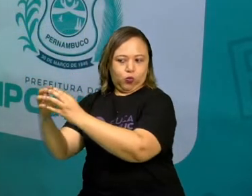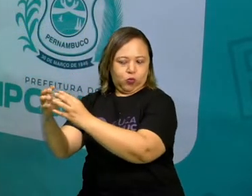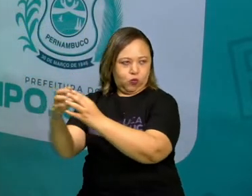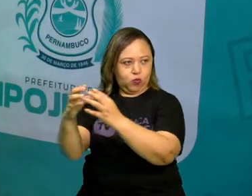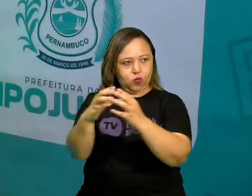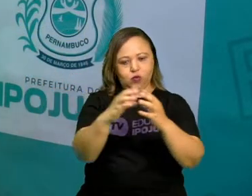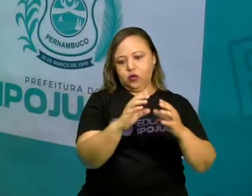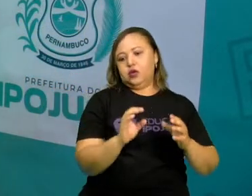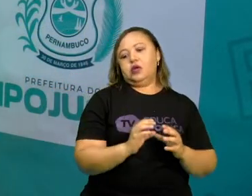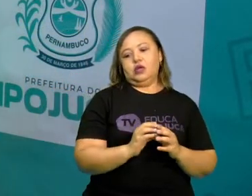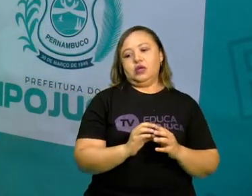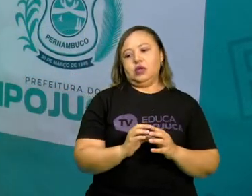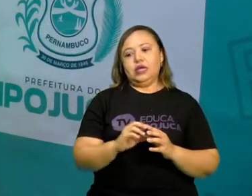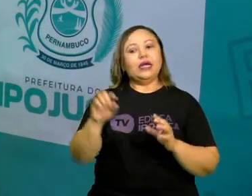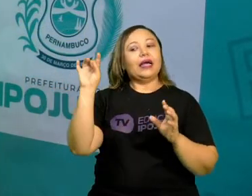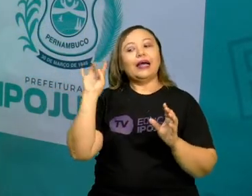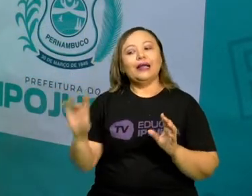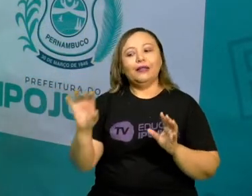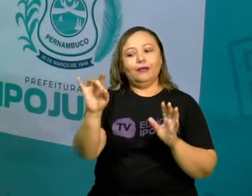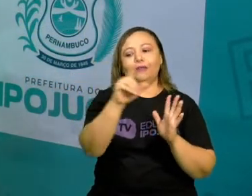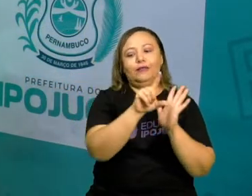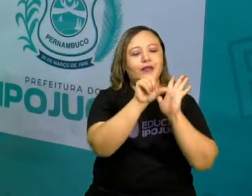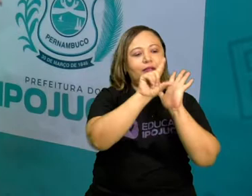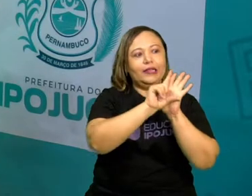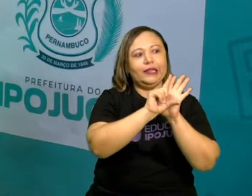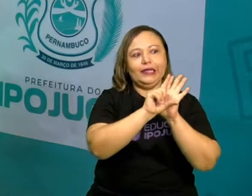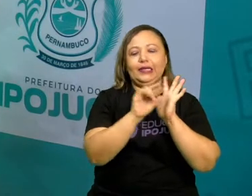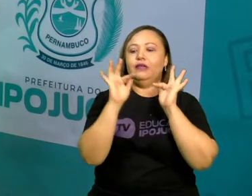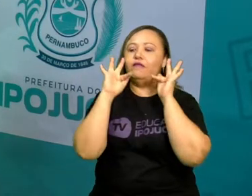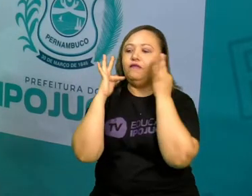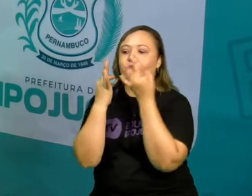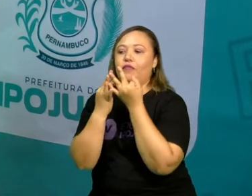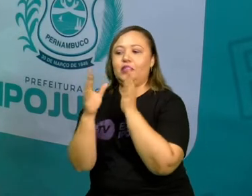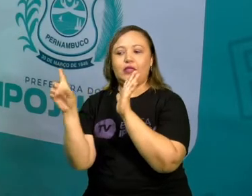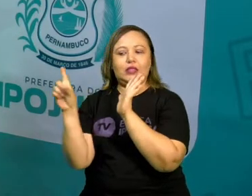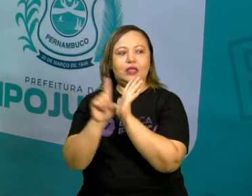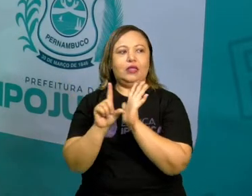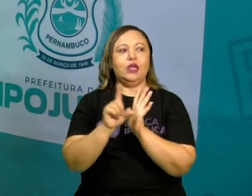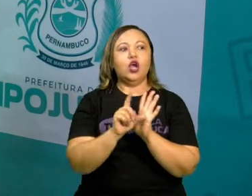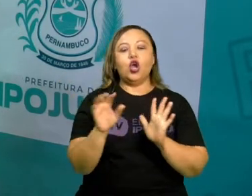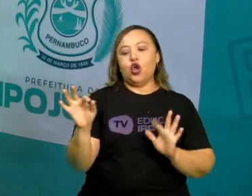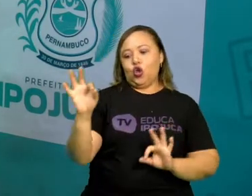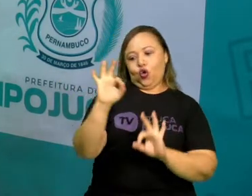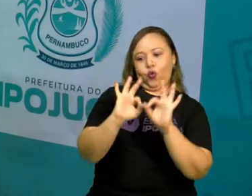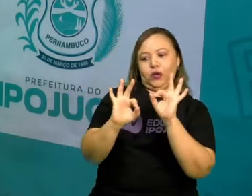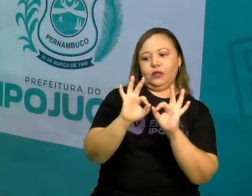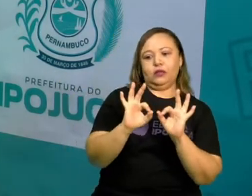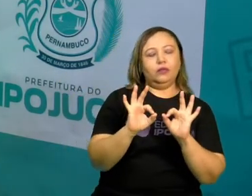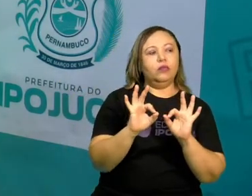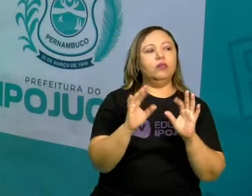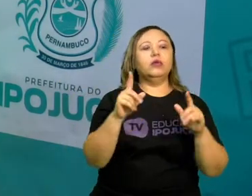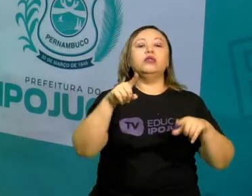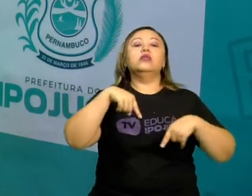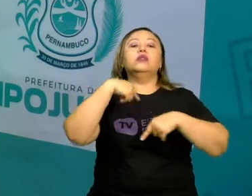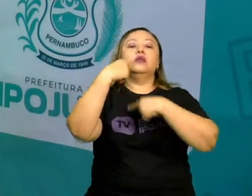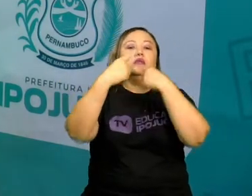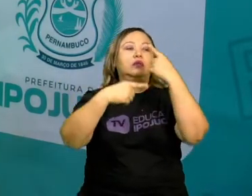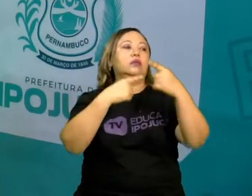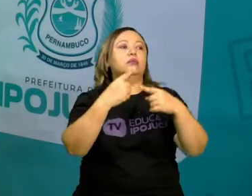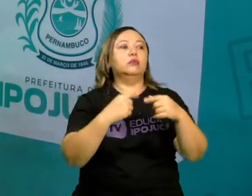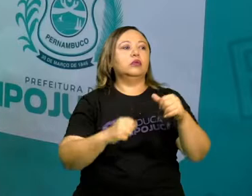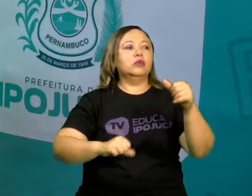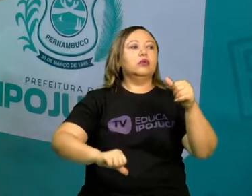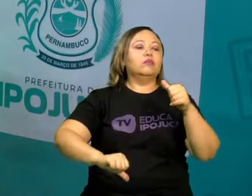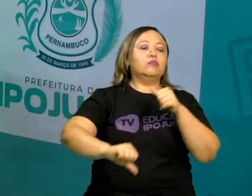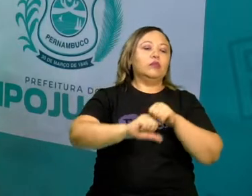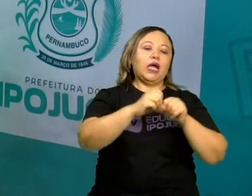família tinha a sua própria lei. Cada família tinha a sua própria organização. Mas isso, com o tempo, ó, as famílias